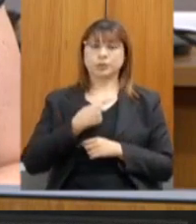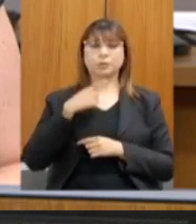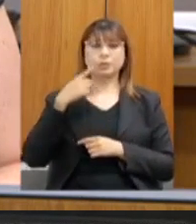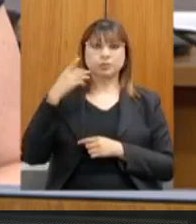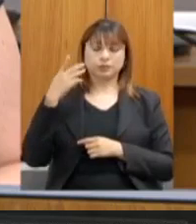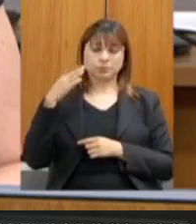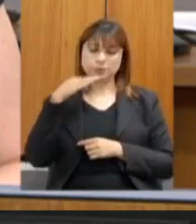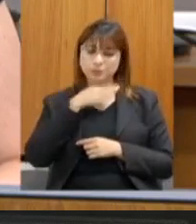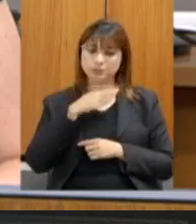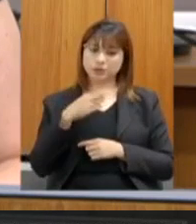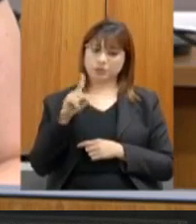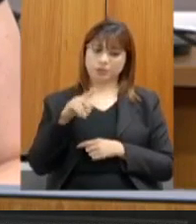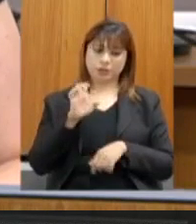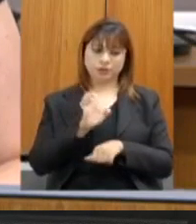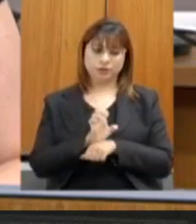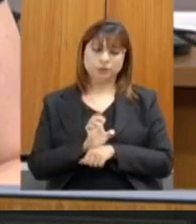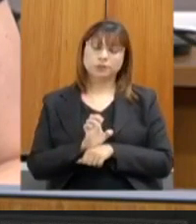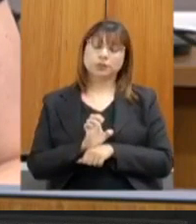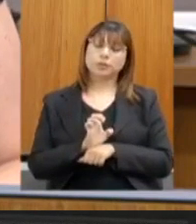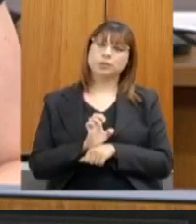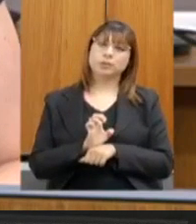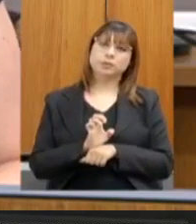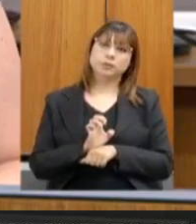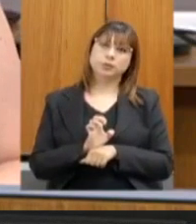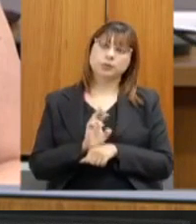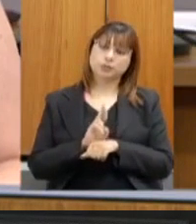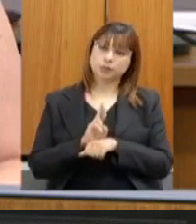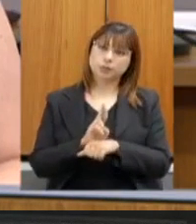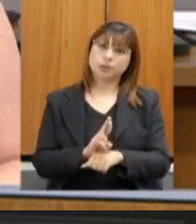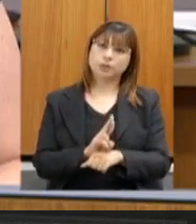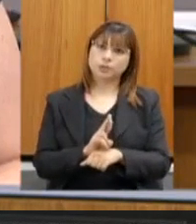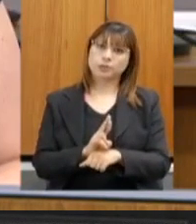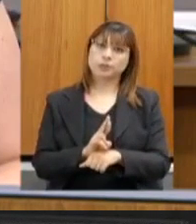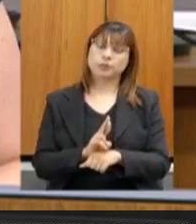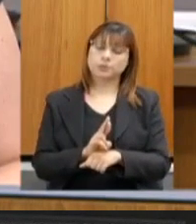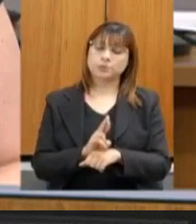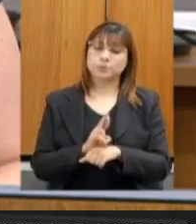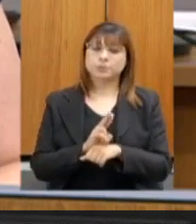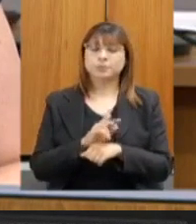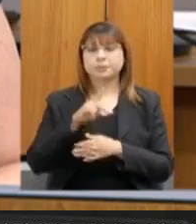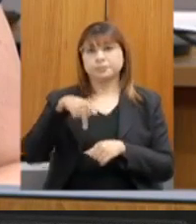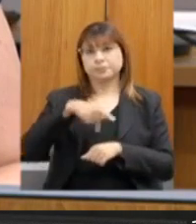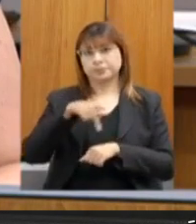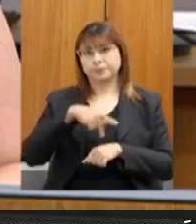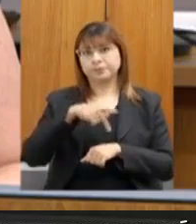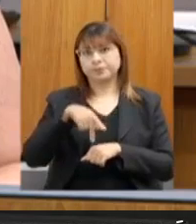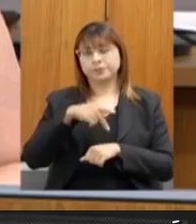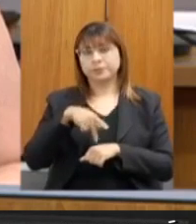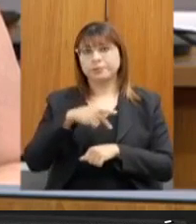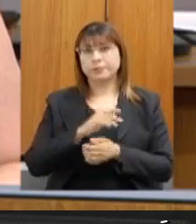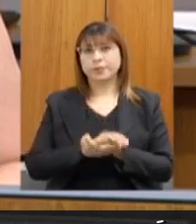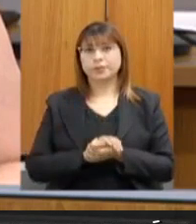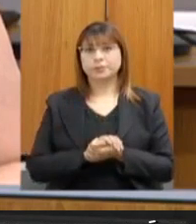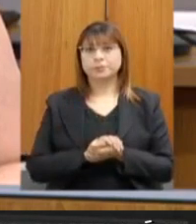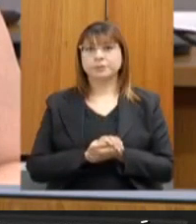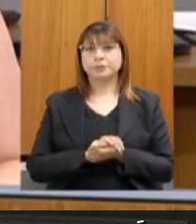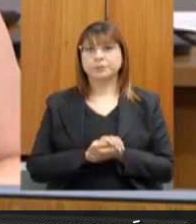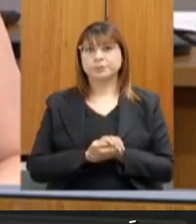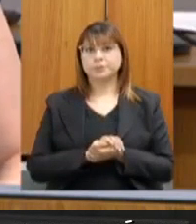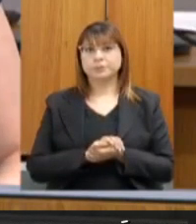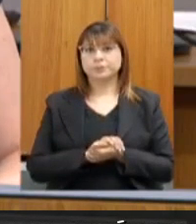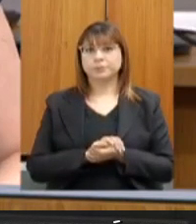um estado que representa o nosso país de certas formas e a gente tem